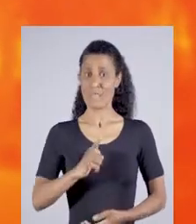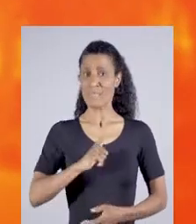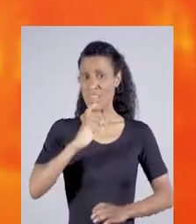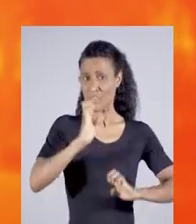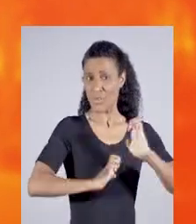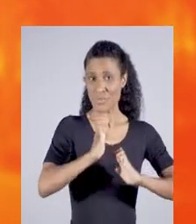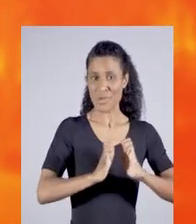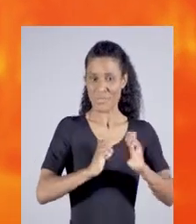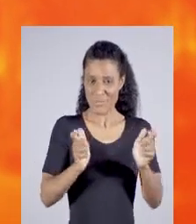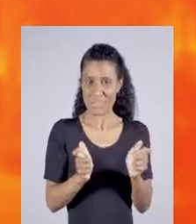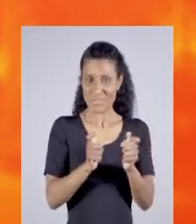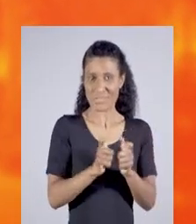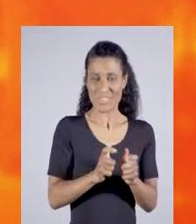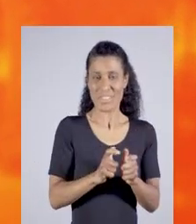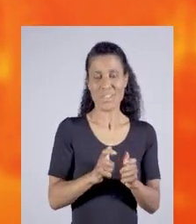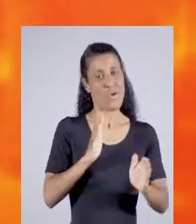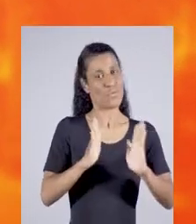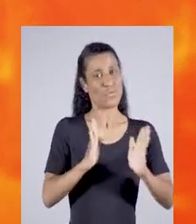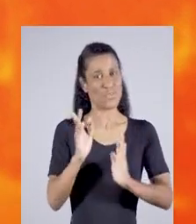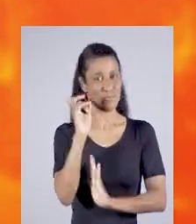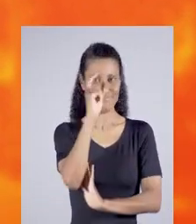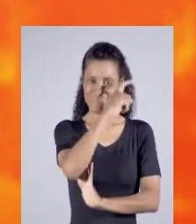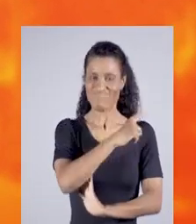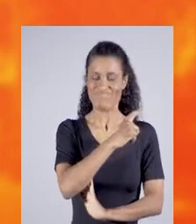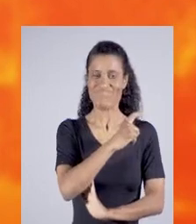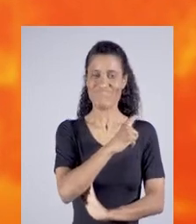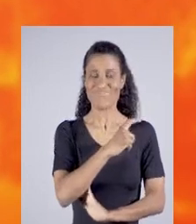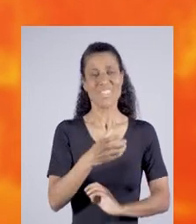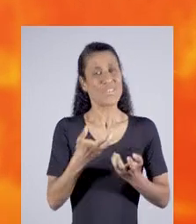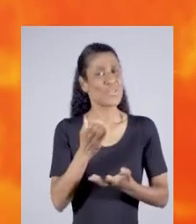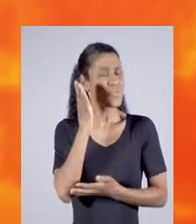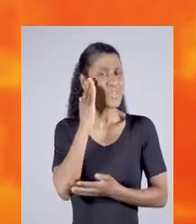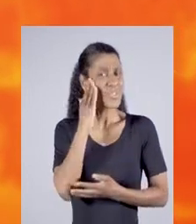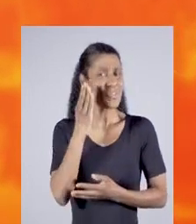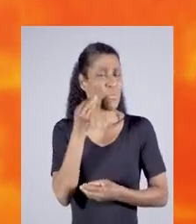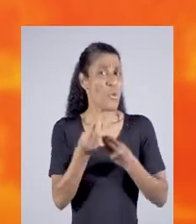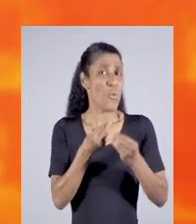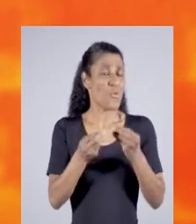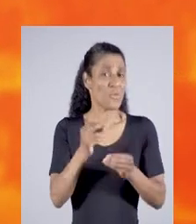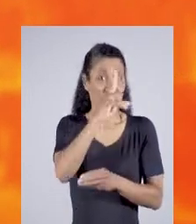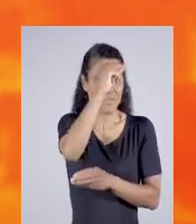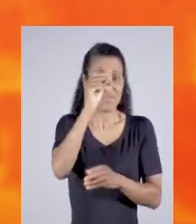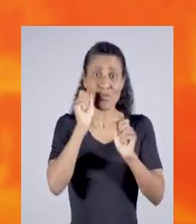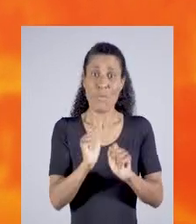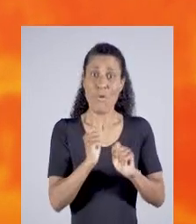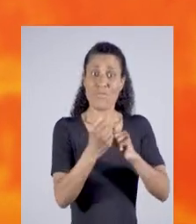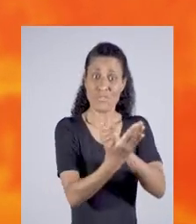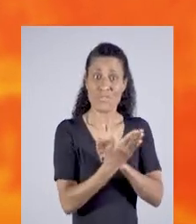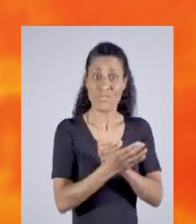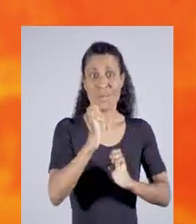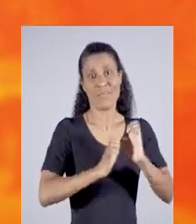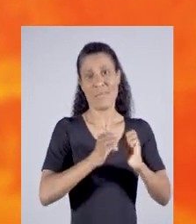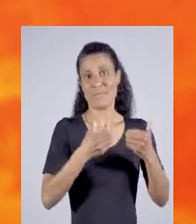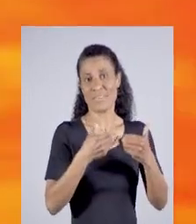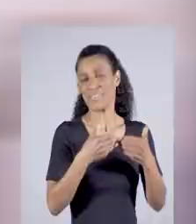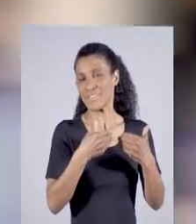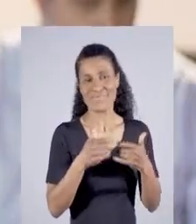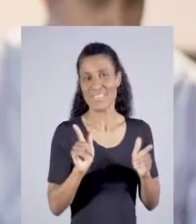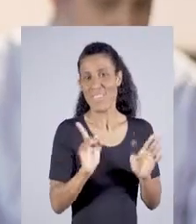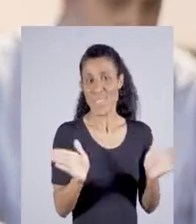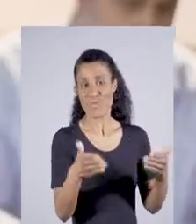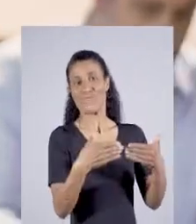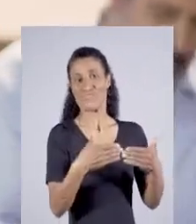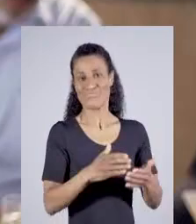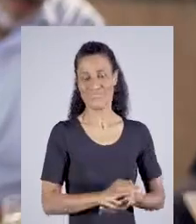Eu tenho uma pequena empresa que está passando por muitas dificuldades. E eu quero saber o que a prefeitura pode fazer para o meu negócio não quebrar.